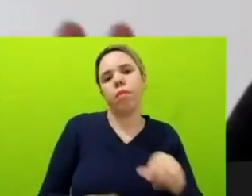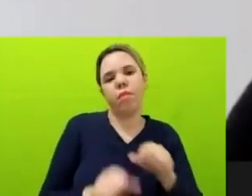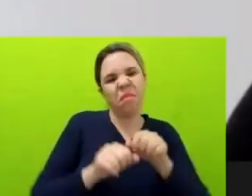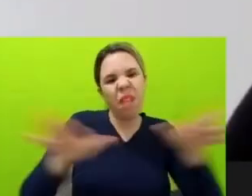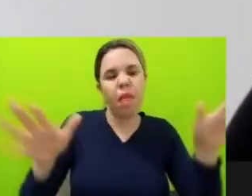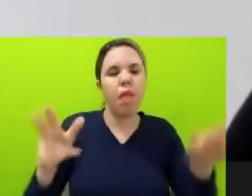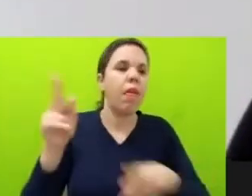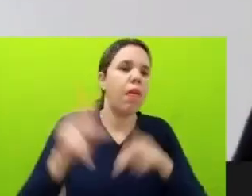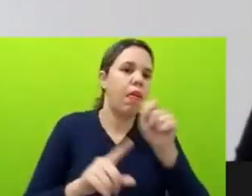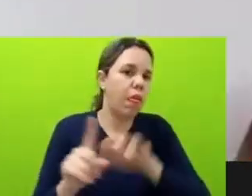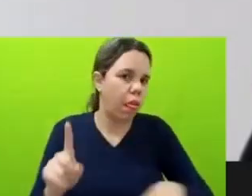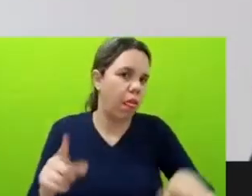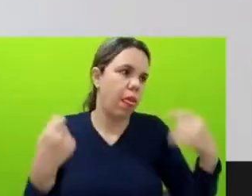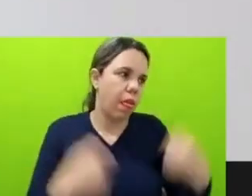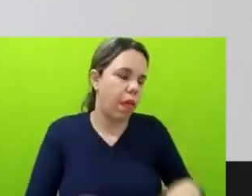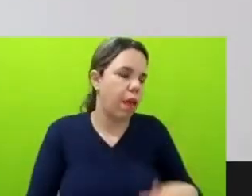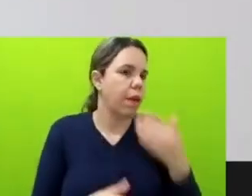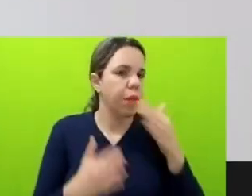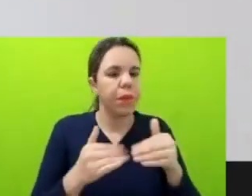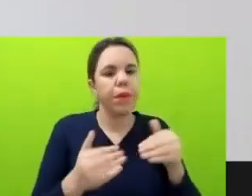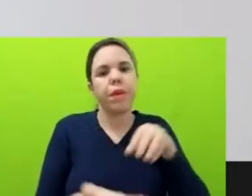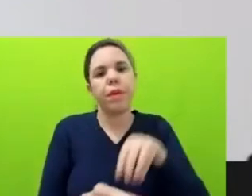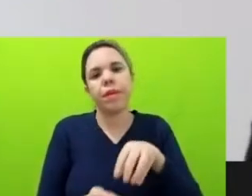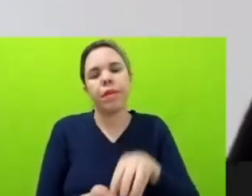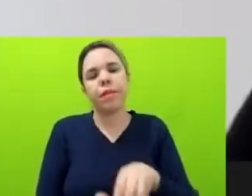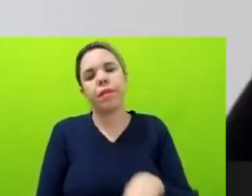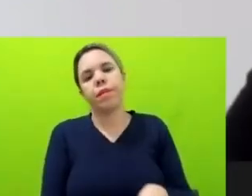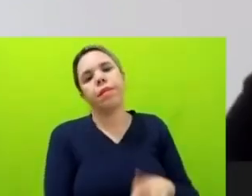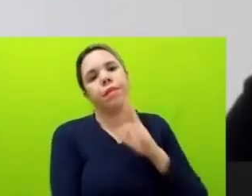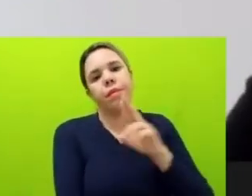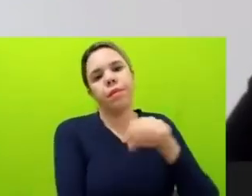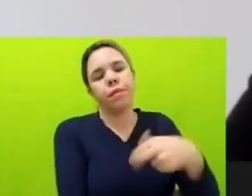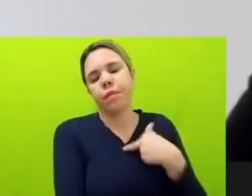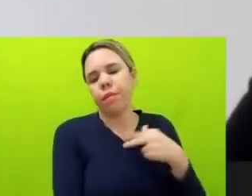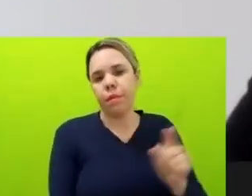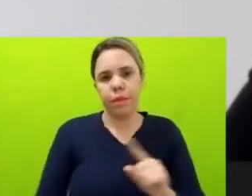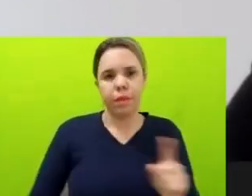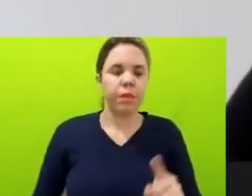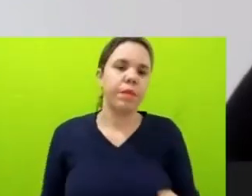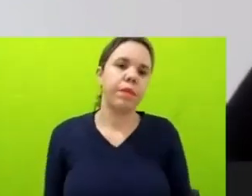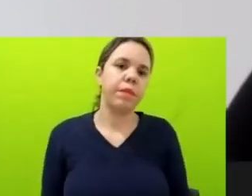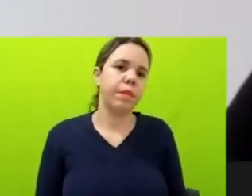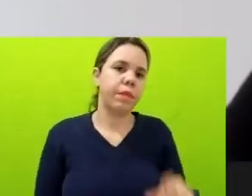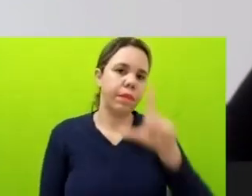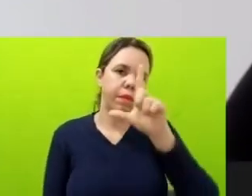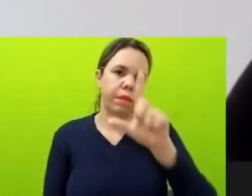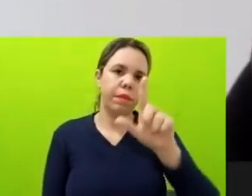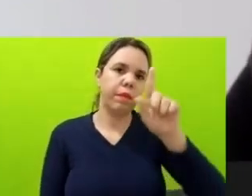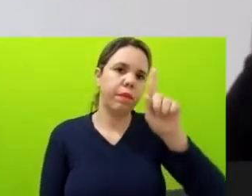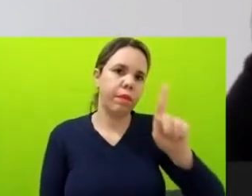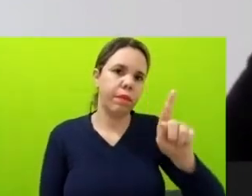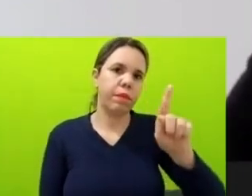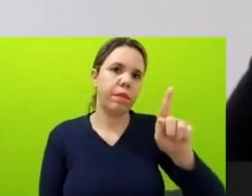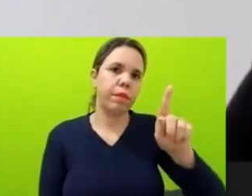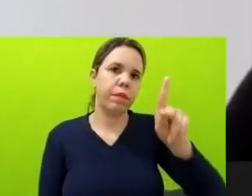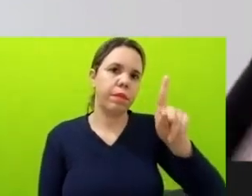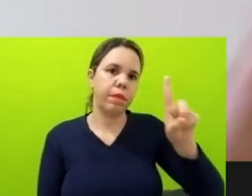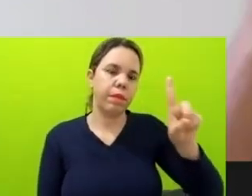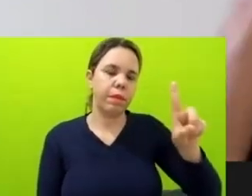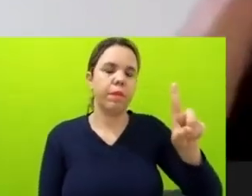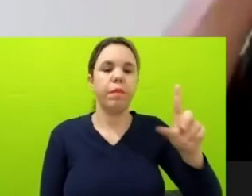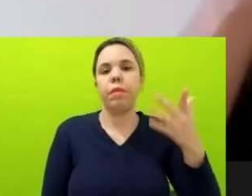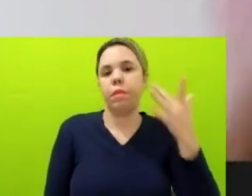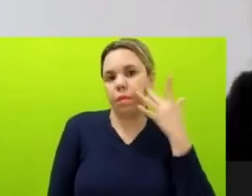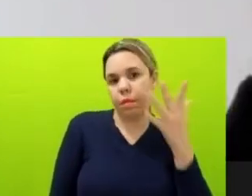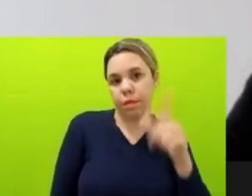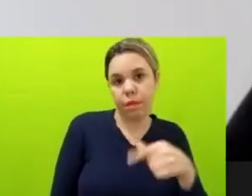o órgão se posiciona em falar que não pode por conta da LGPD, por conta de sociedade pessoal. Eu acho que a gente precisa fomentar